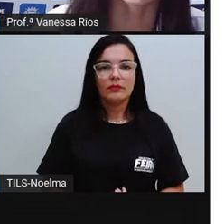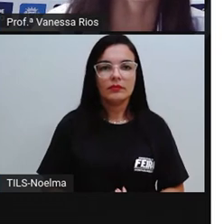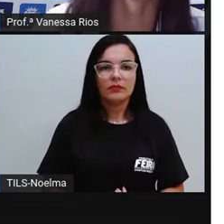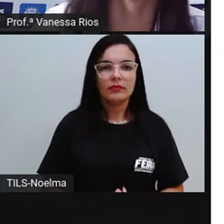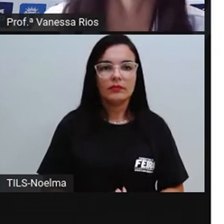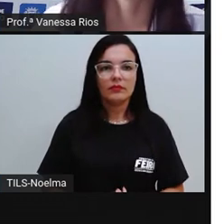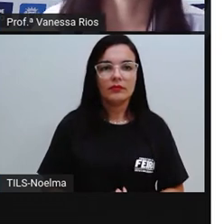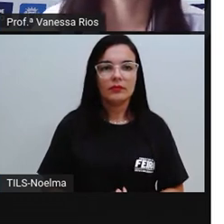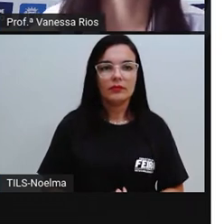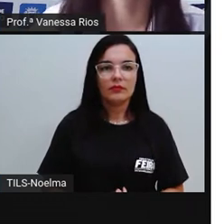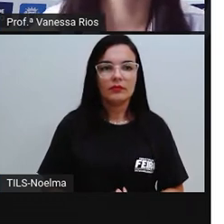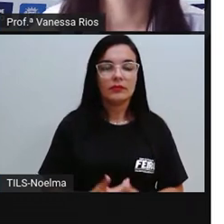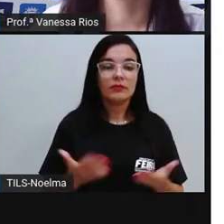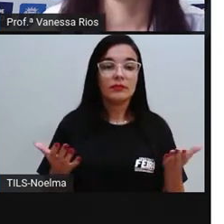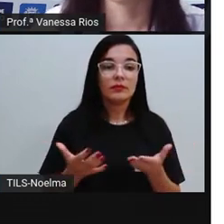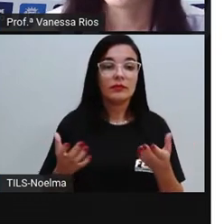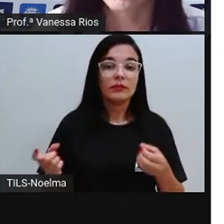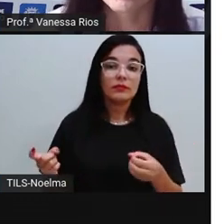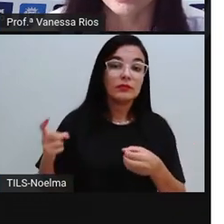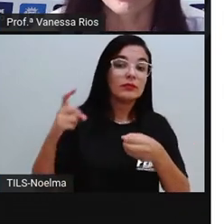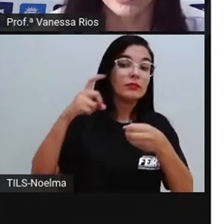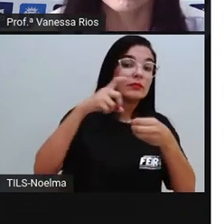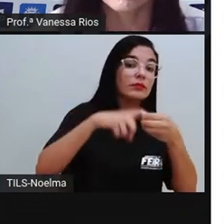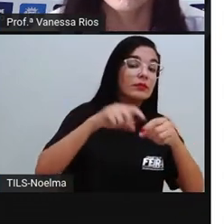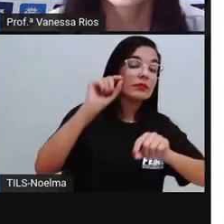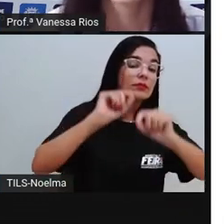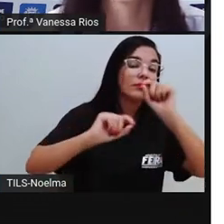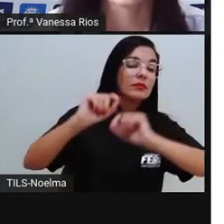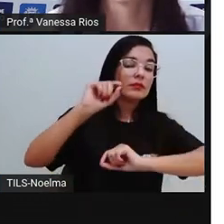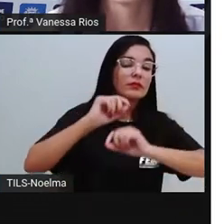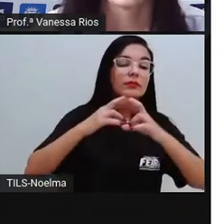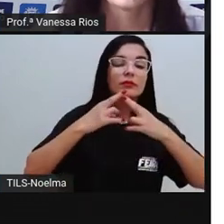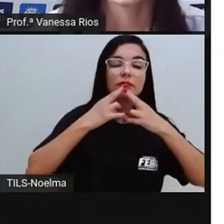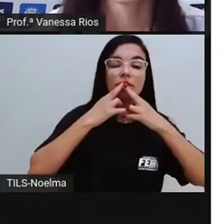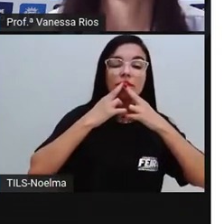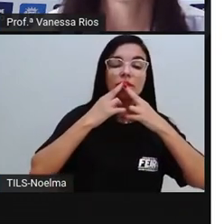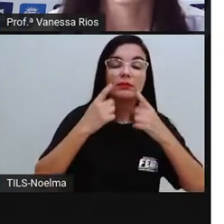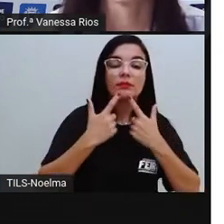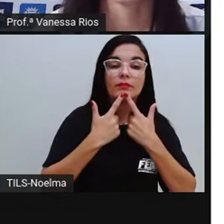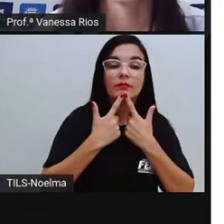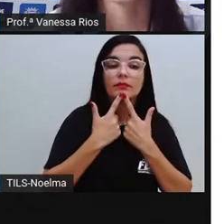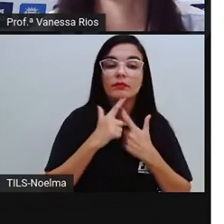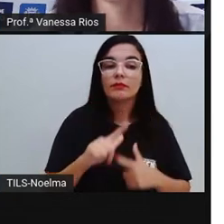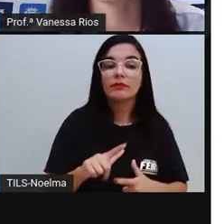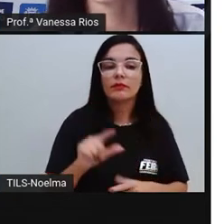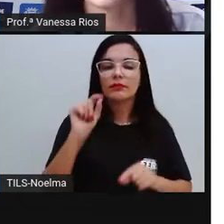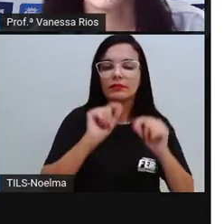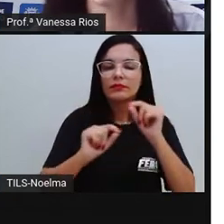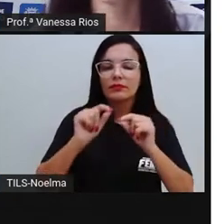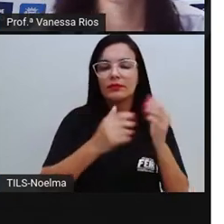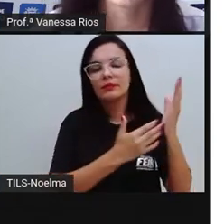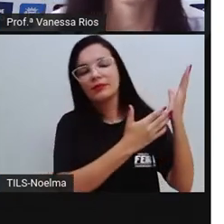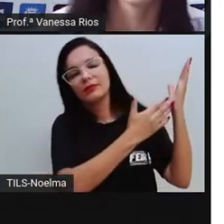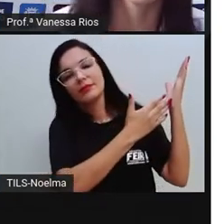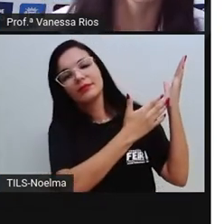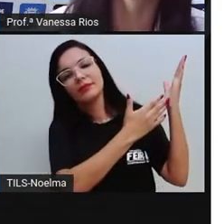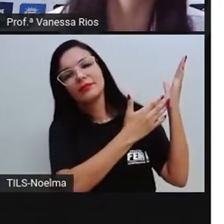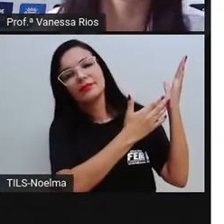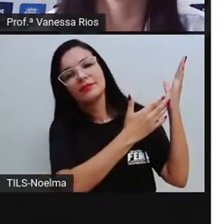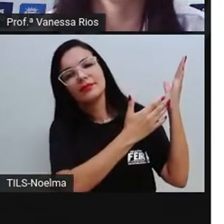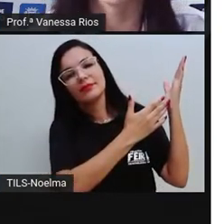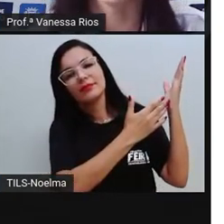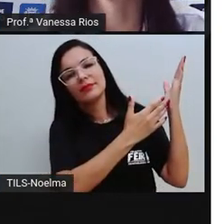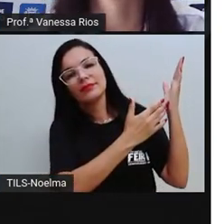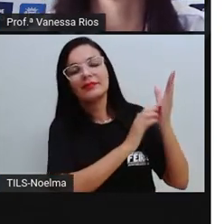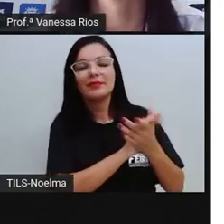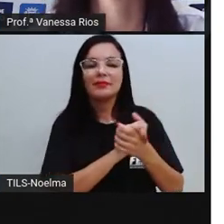E a pró volta lá com trava-língua. Tá lembrado? O sabiá não sabia que o sábio sabia que